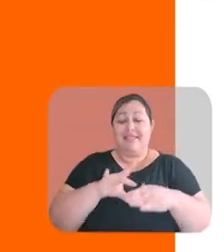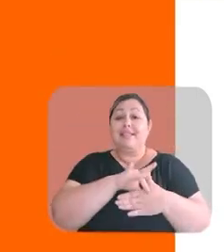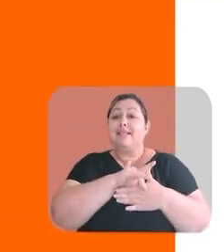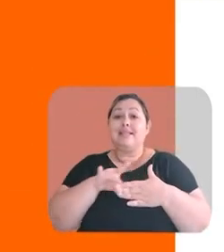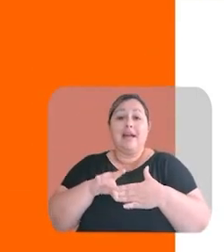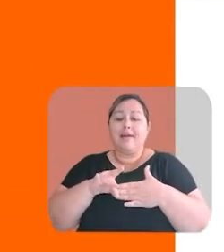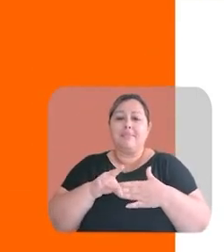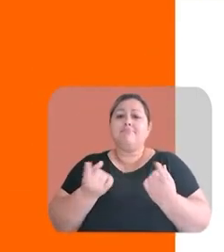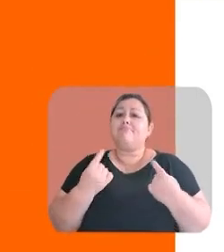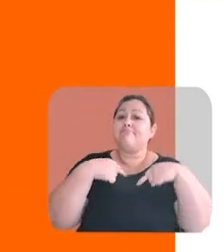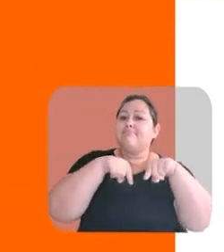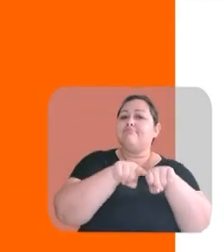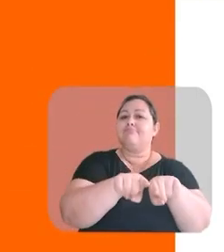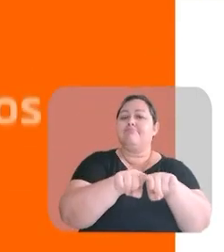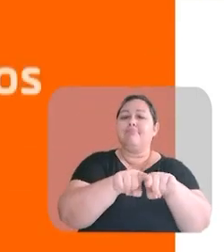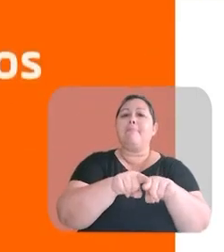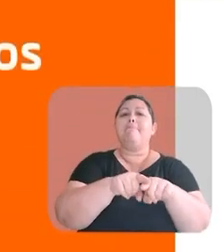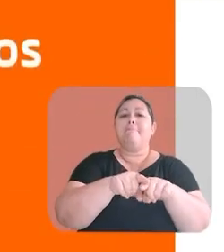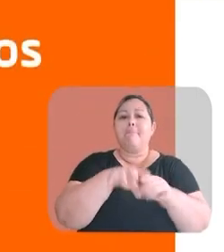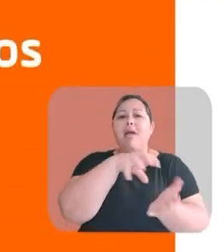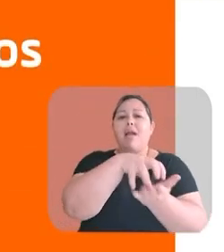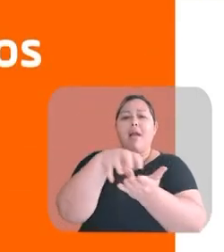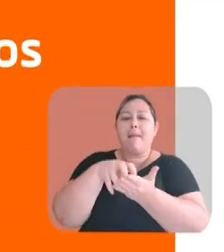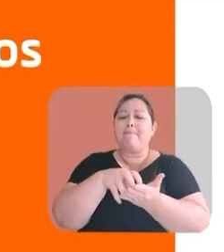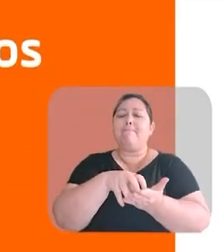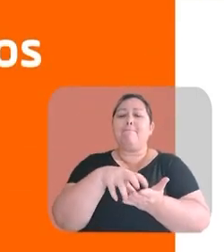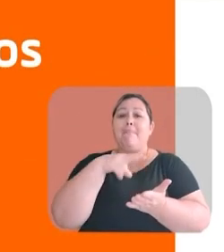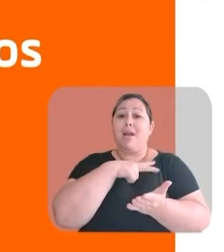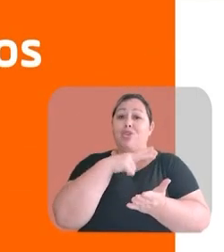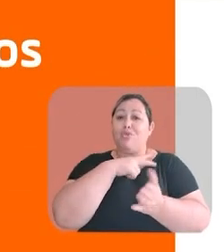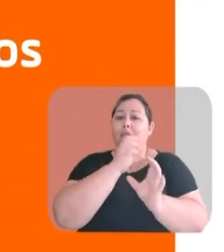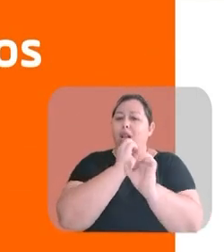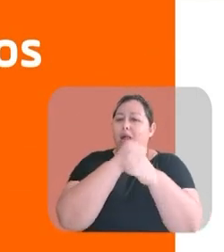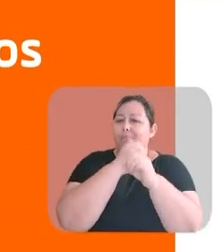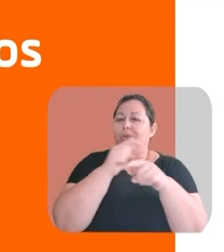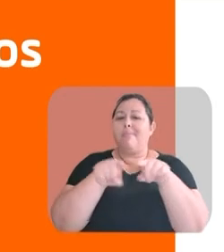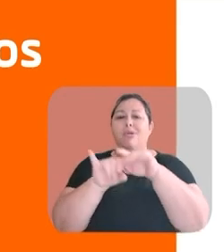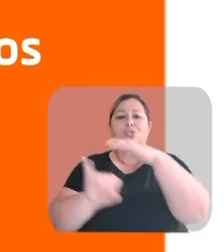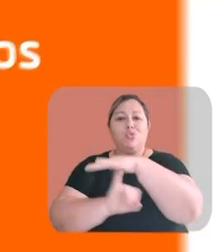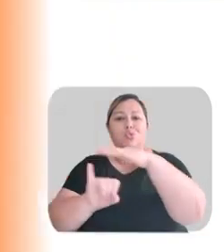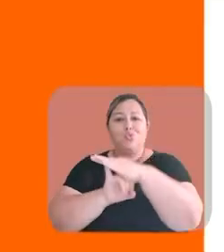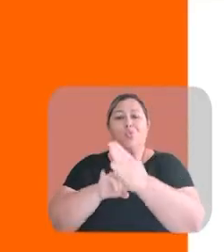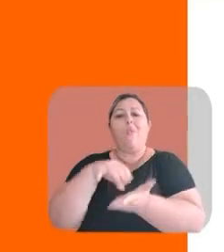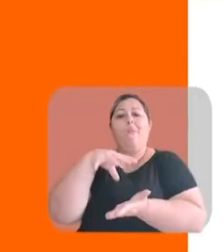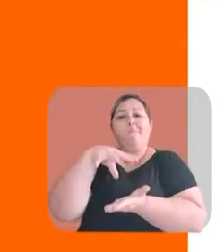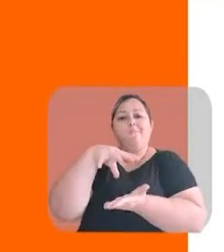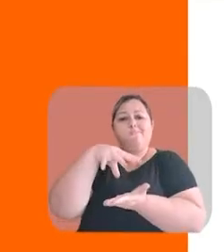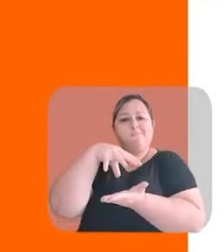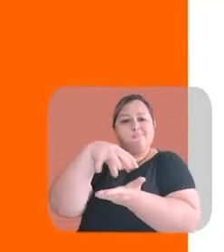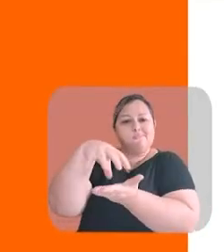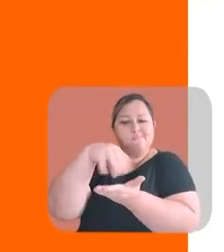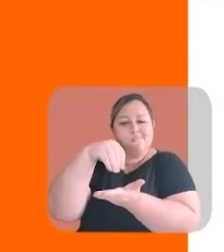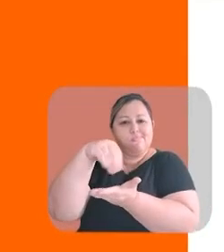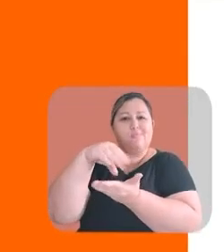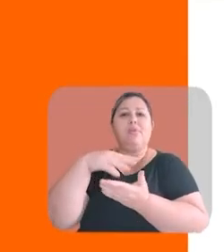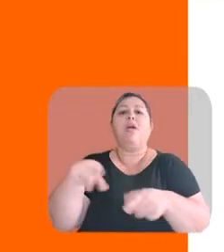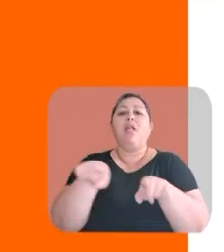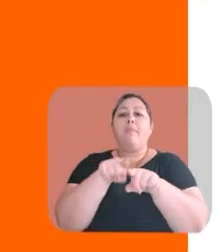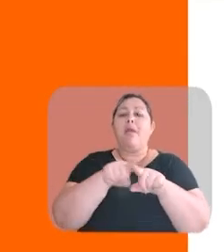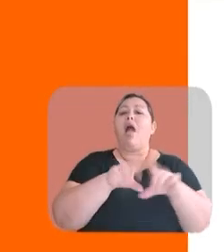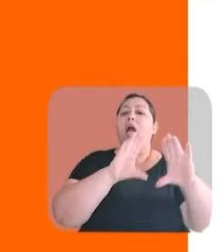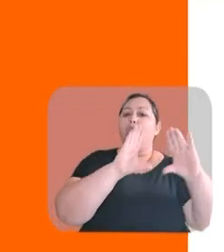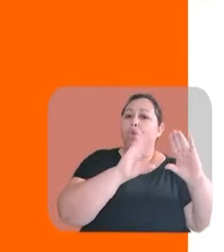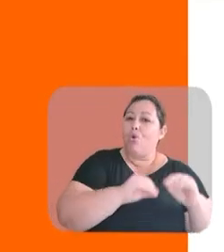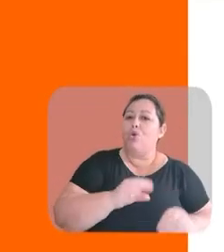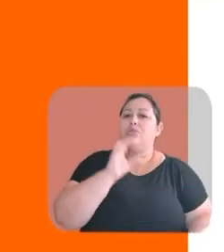exames serão realizados em parceria com a Rede Particular de Laboratórios e Institutos de Imagem em horários alternativos, à noite